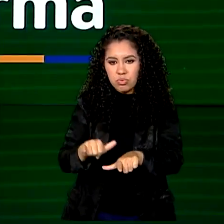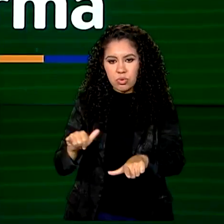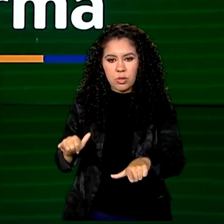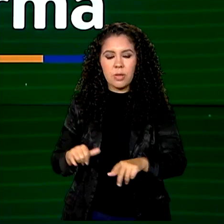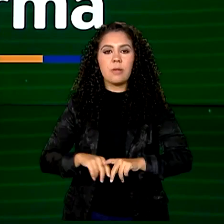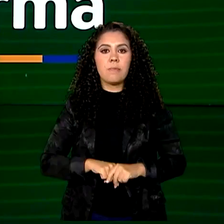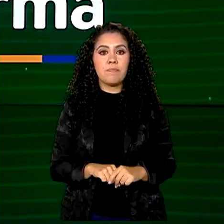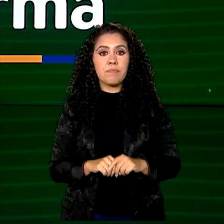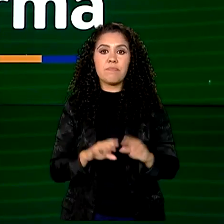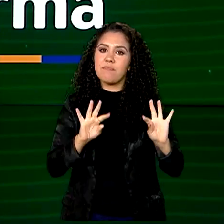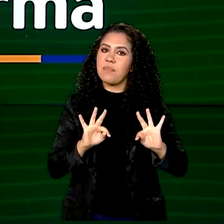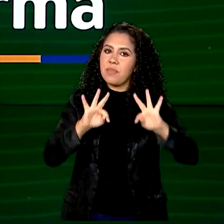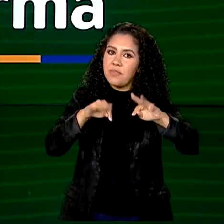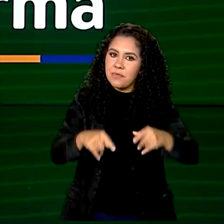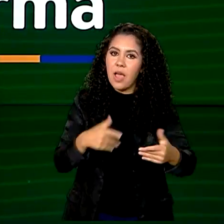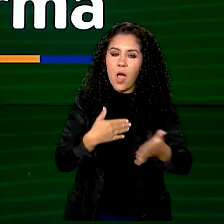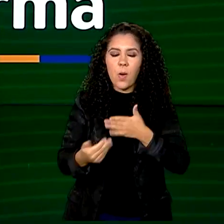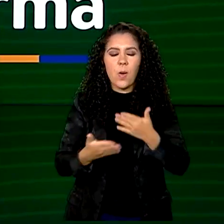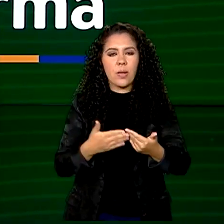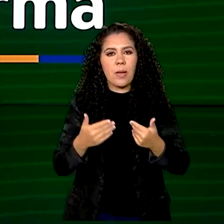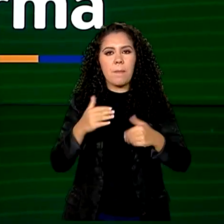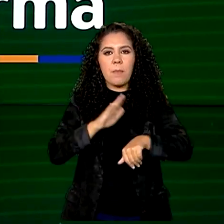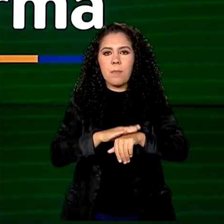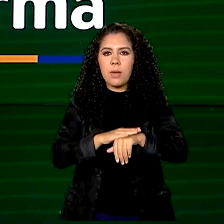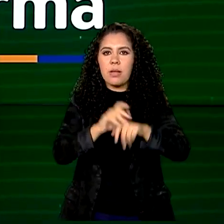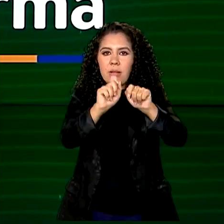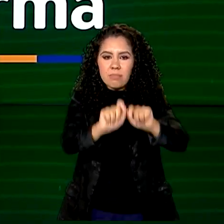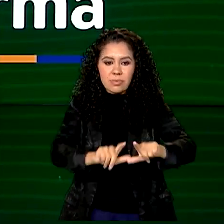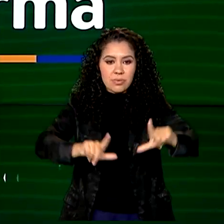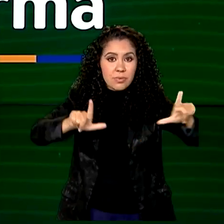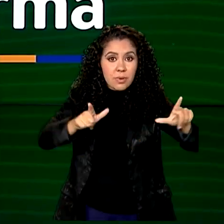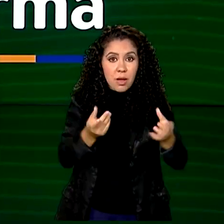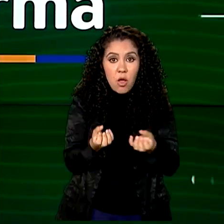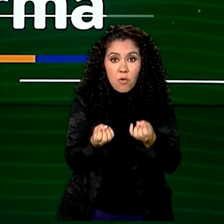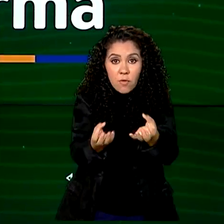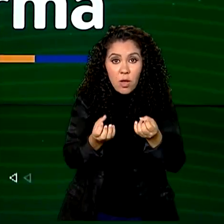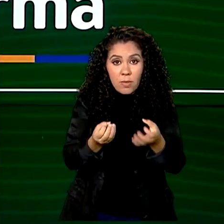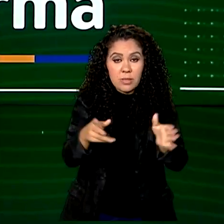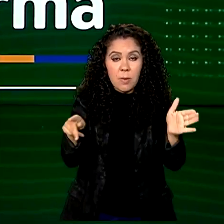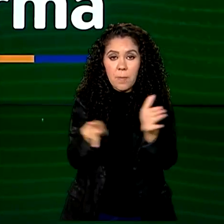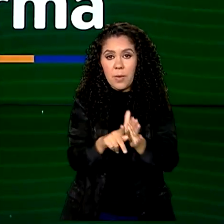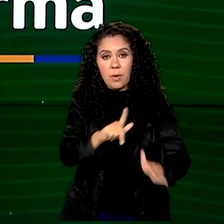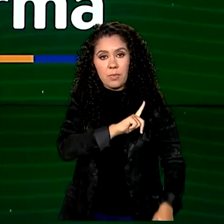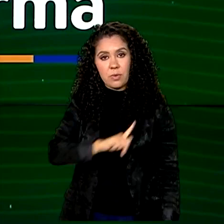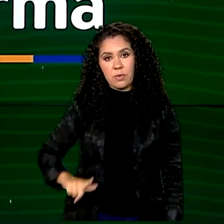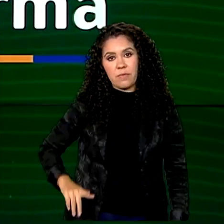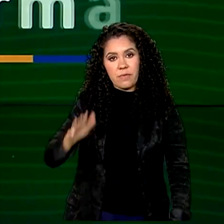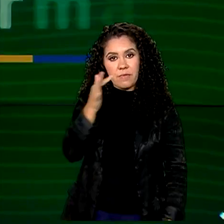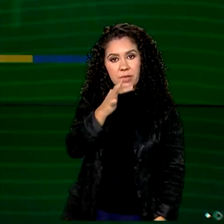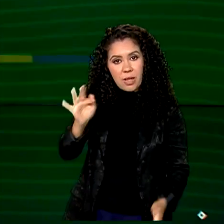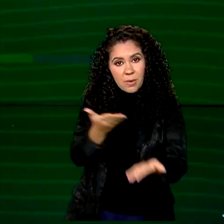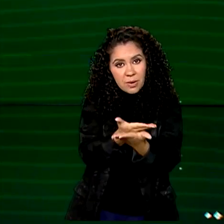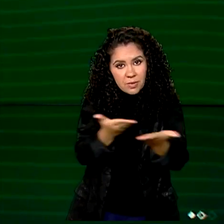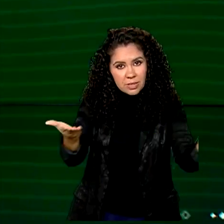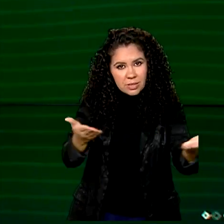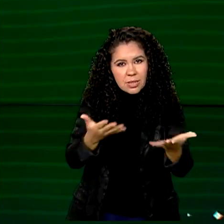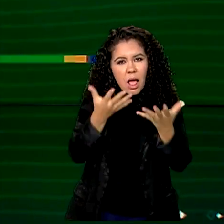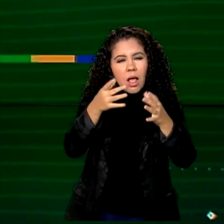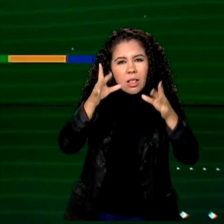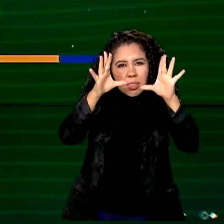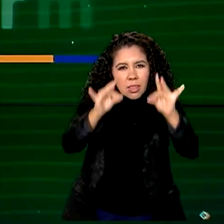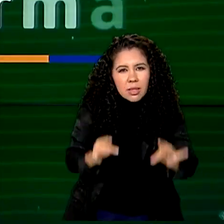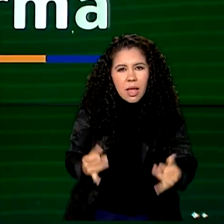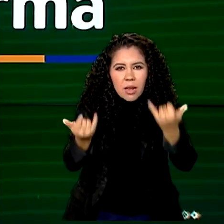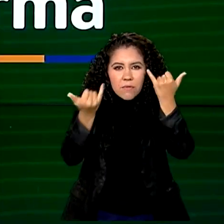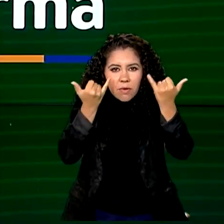O Gov Informa fica por aqui. Nós podemos voltar a qualquer momento com outras informações do governo federal para você. Quer saber mais?